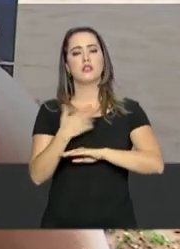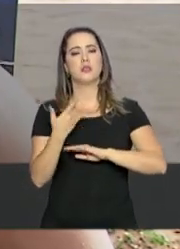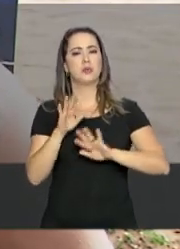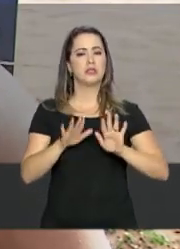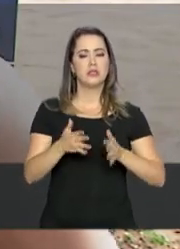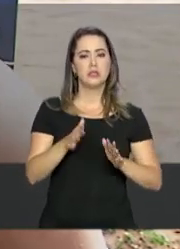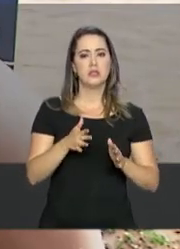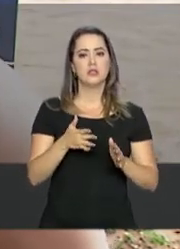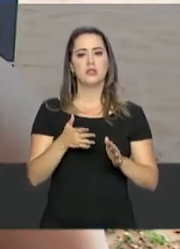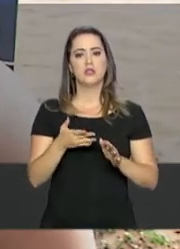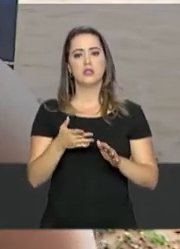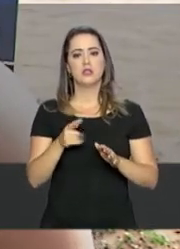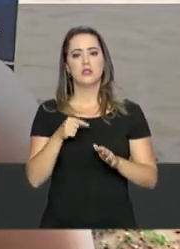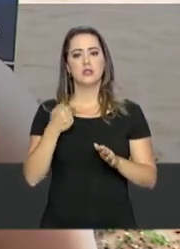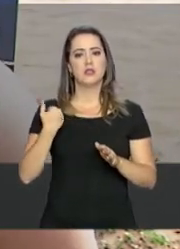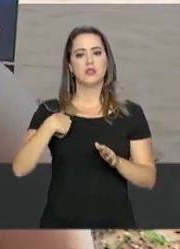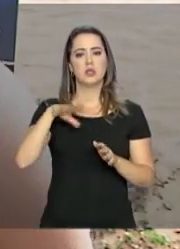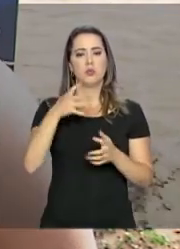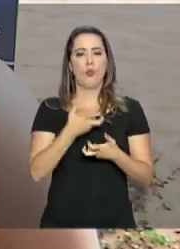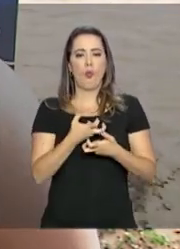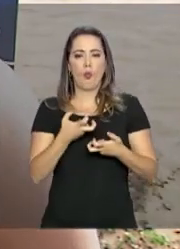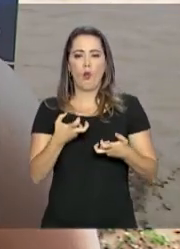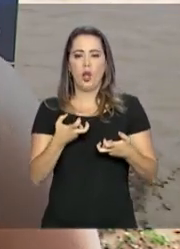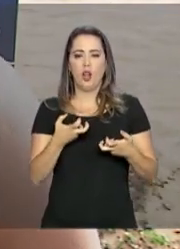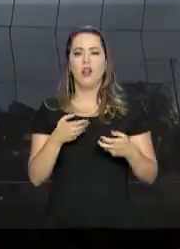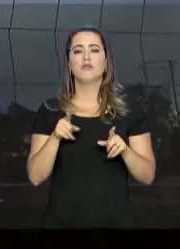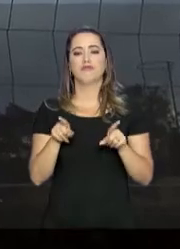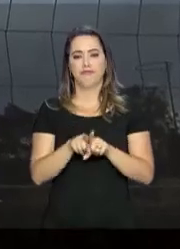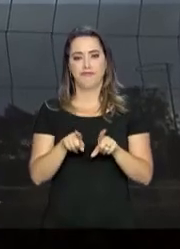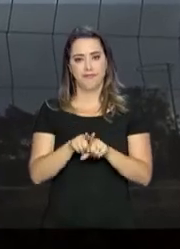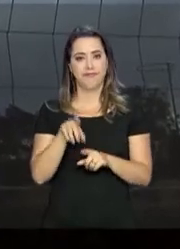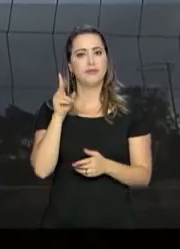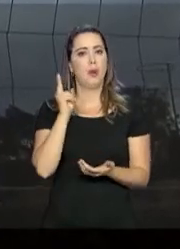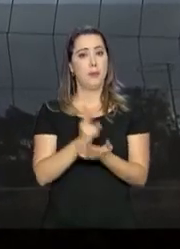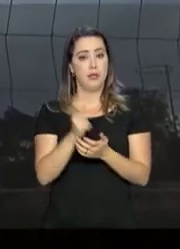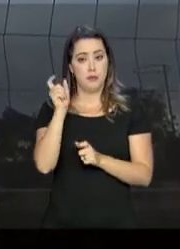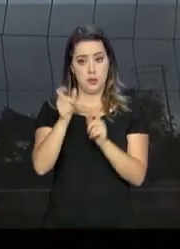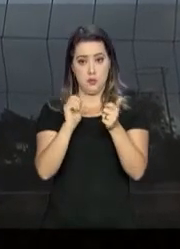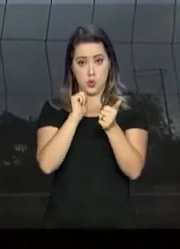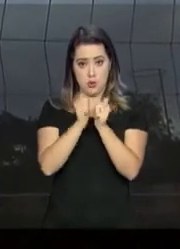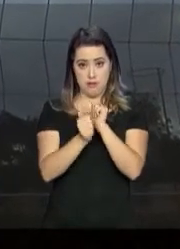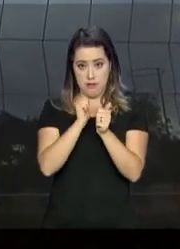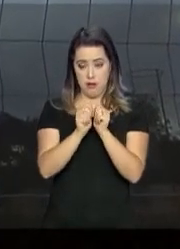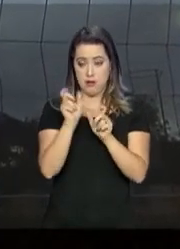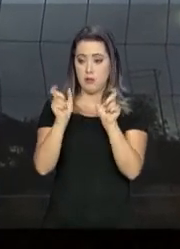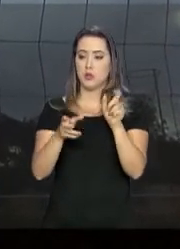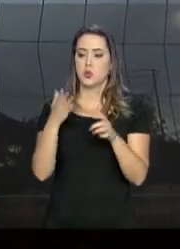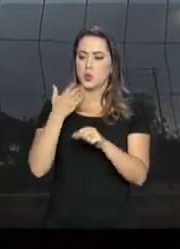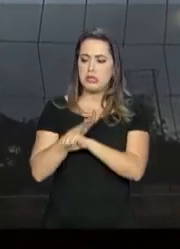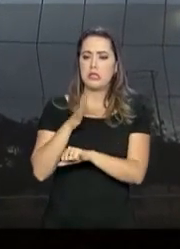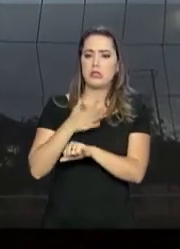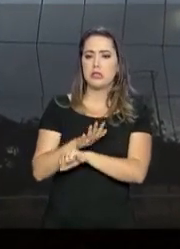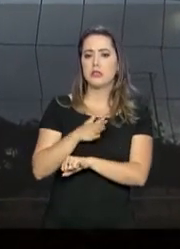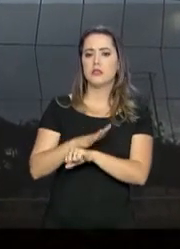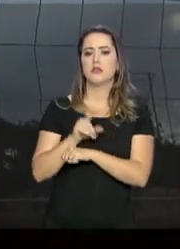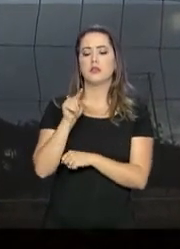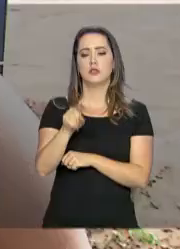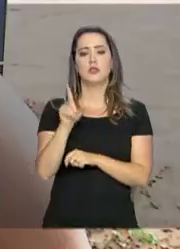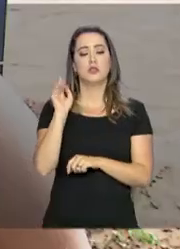muito mais secos. Mesmo os atletas que são bem treinados,